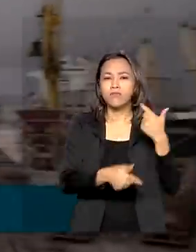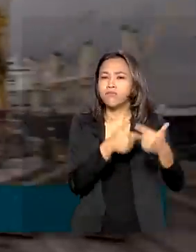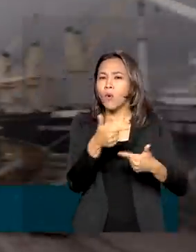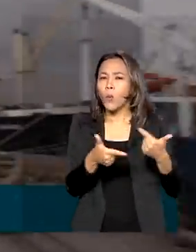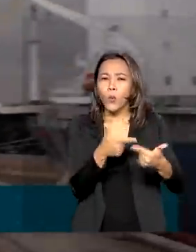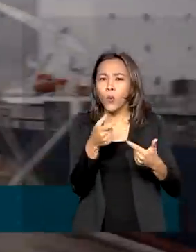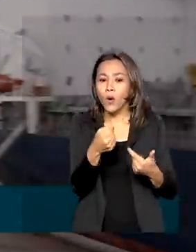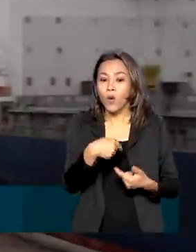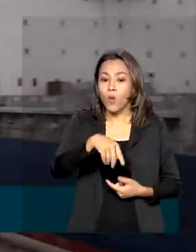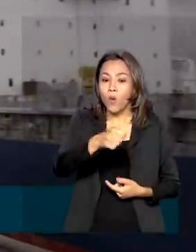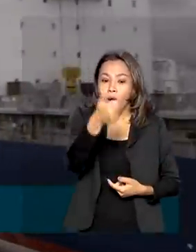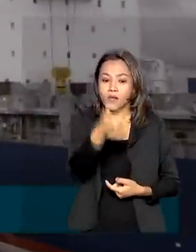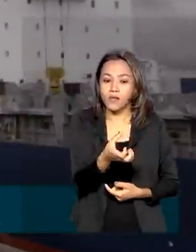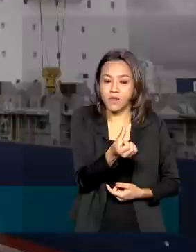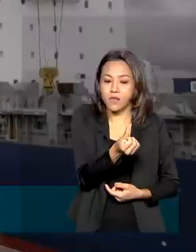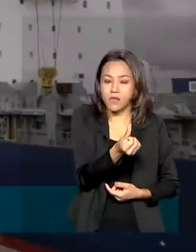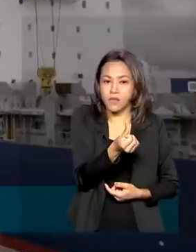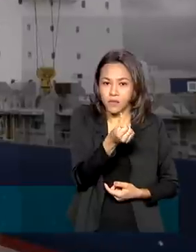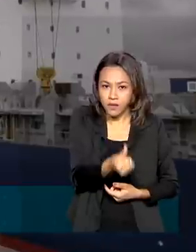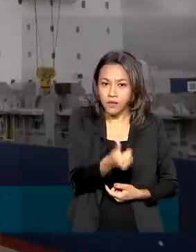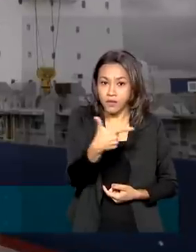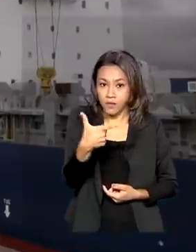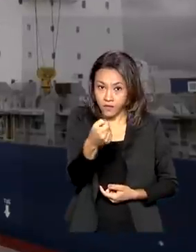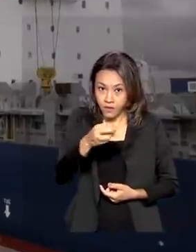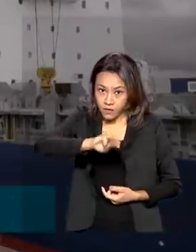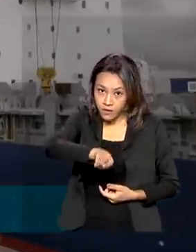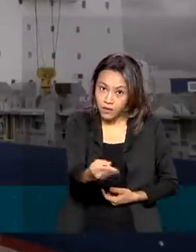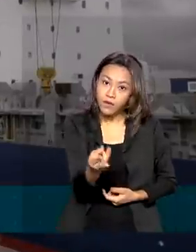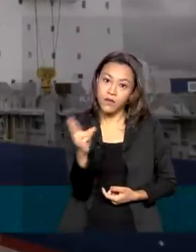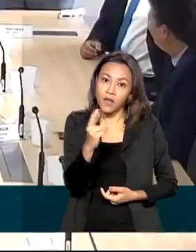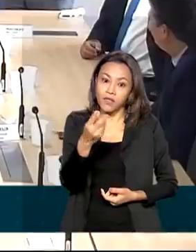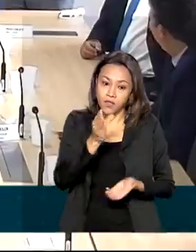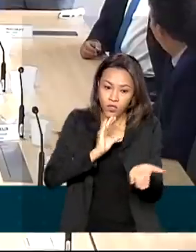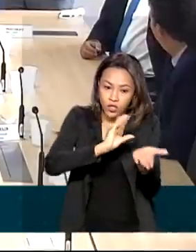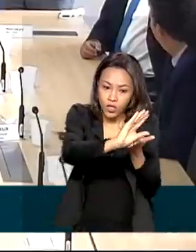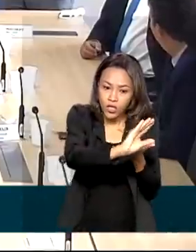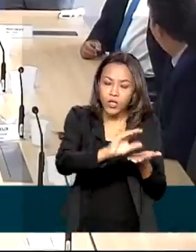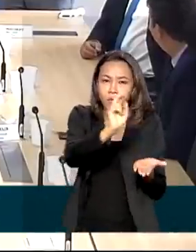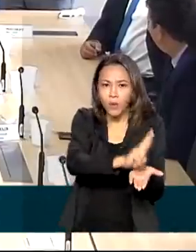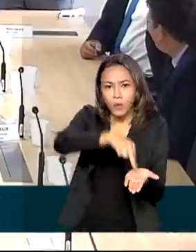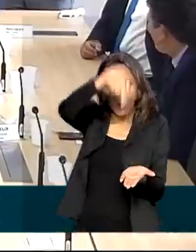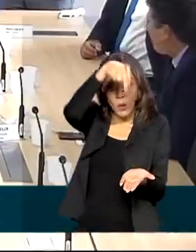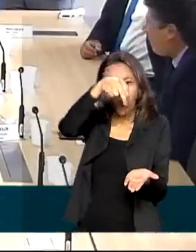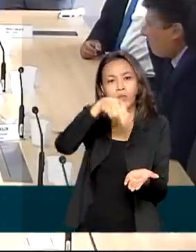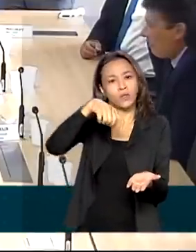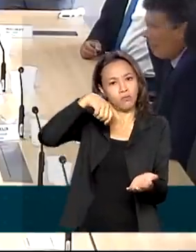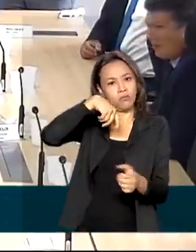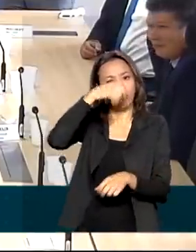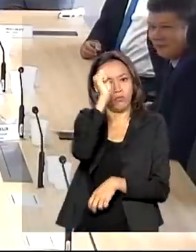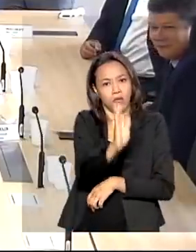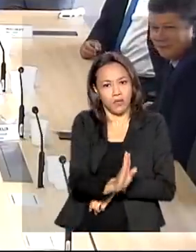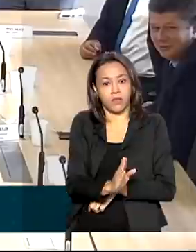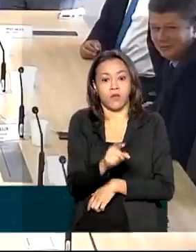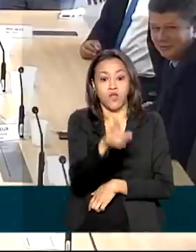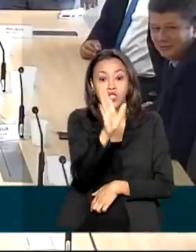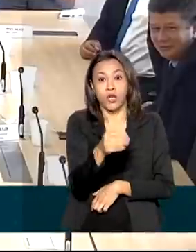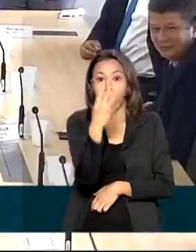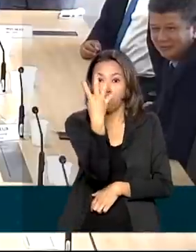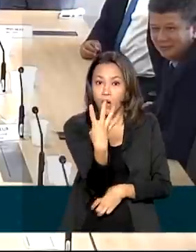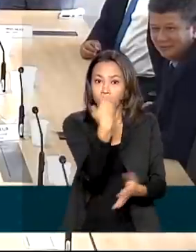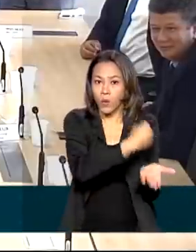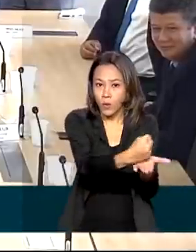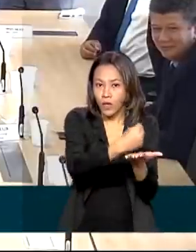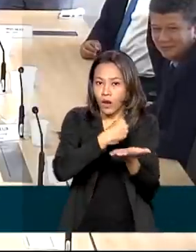620 milhões de reais em investimentos para o norte do país. Ao todo, foram assinados quatro contratos de